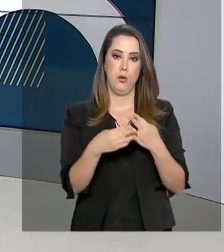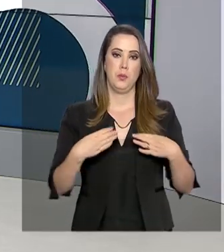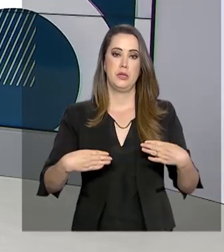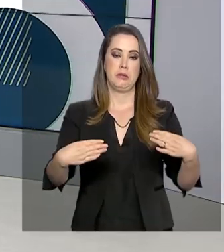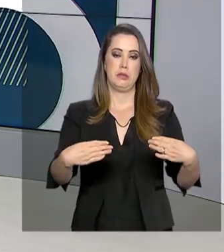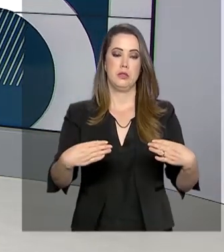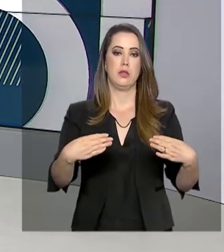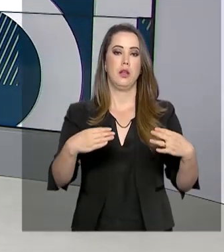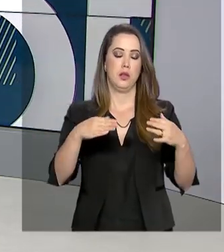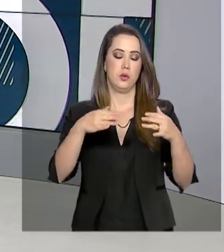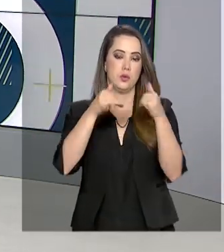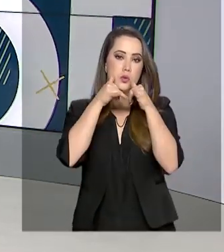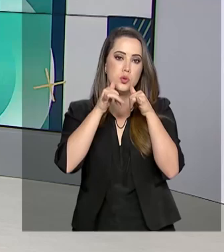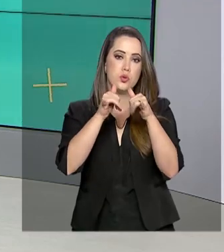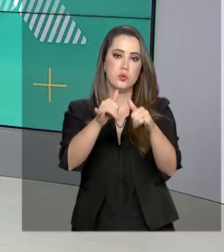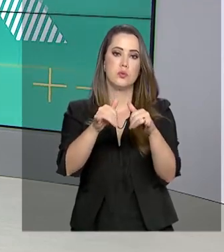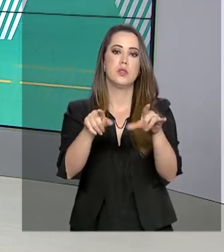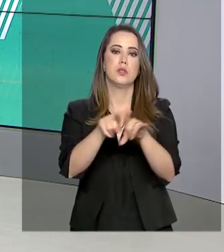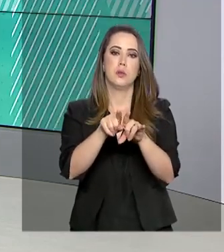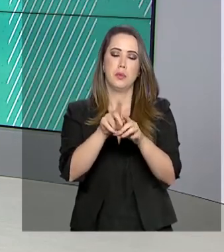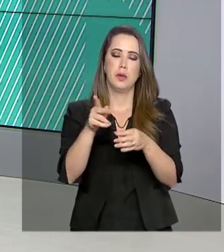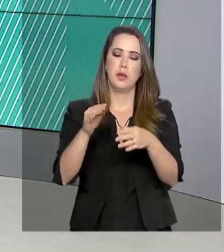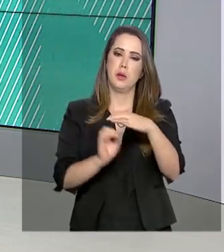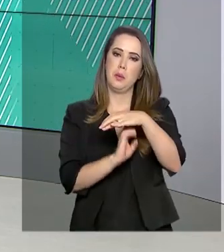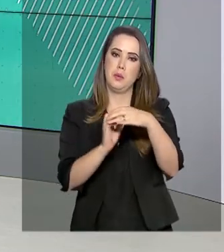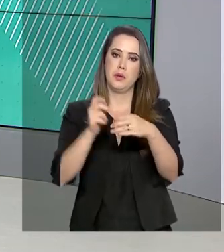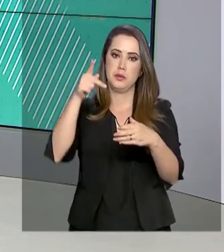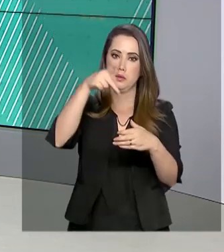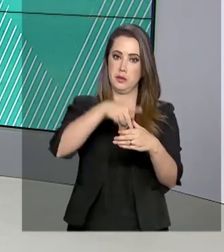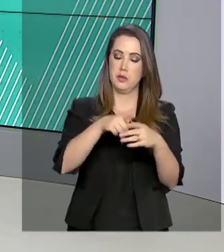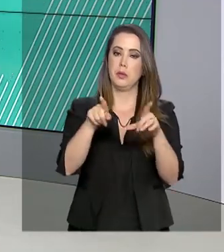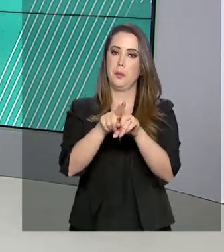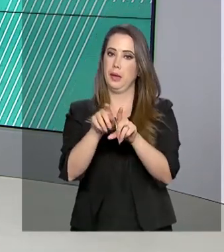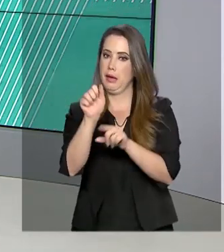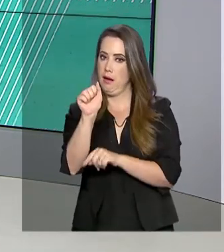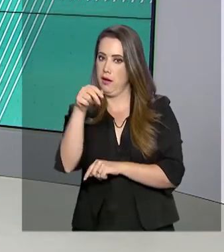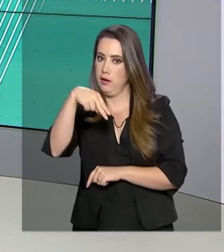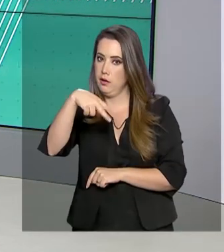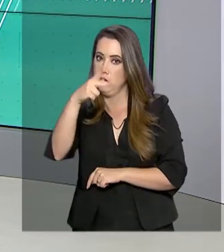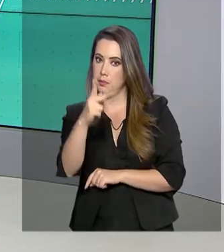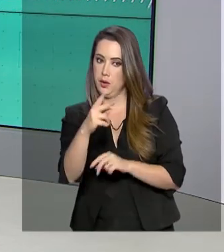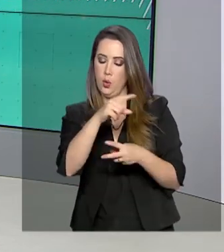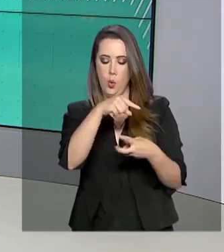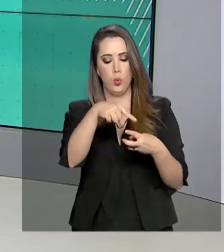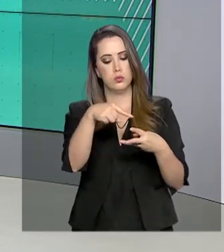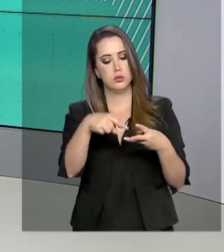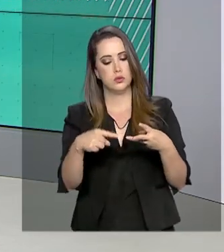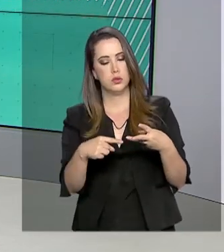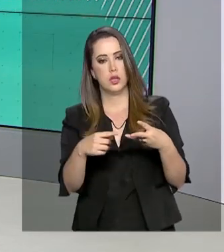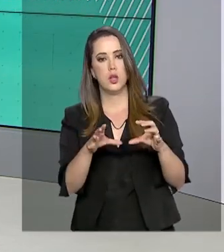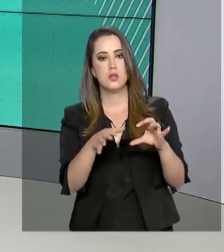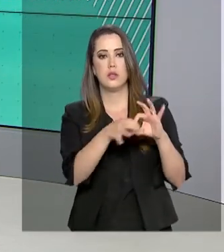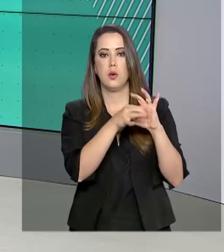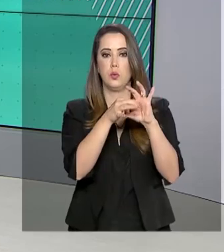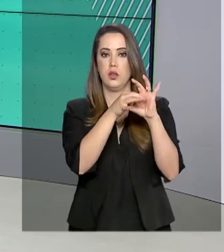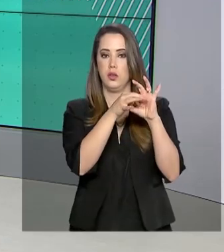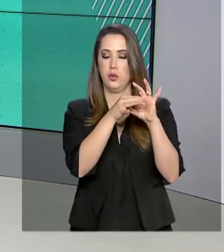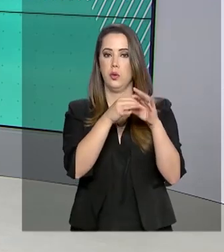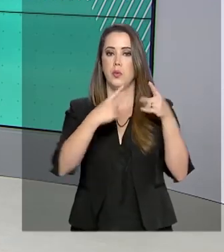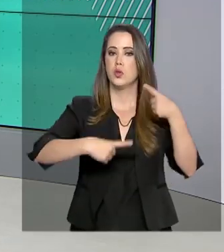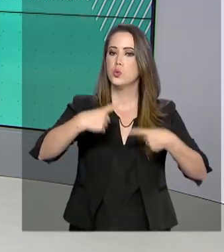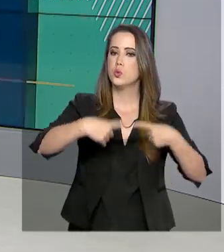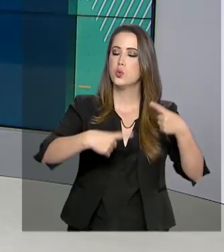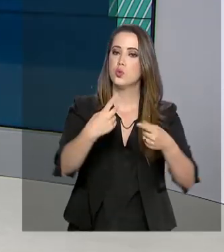Minas e Energia, Petrobras e Agência Nacional do Petróleo para debater o preço do combustível. O presidente Jair Bolsonaro